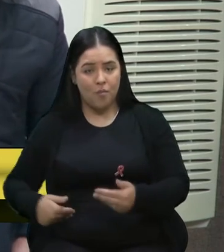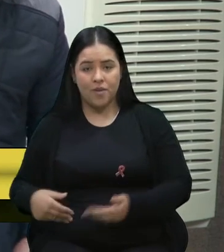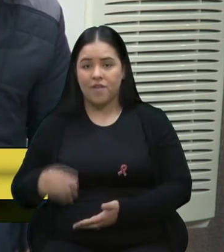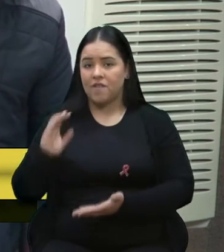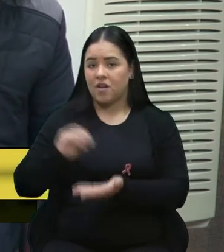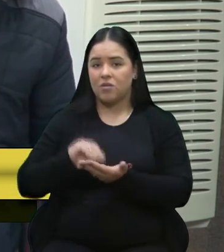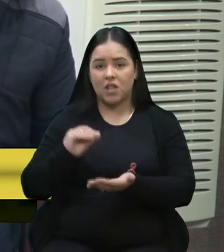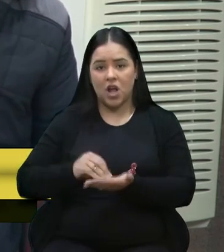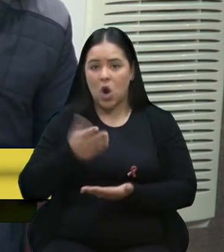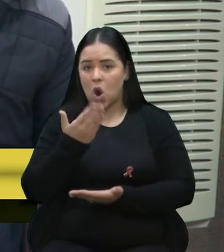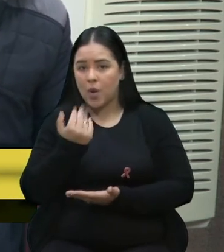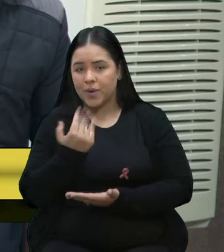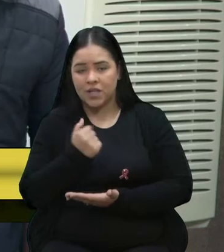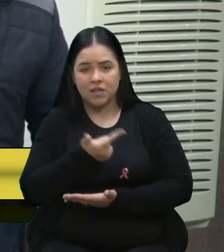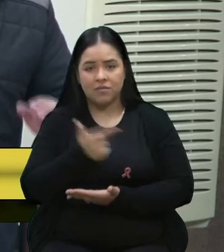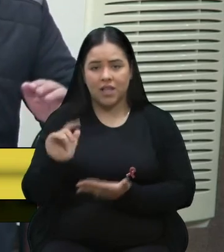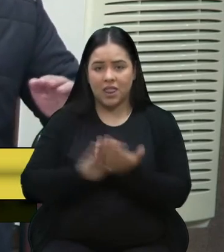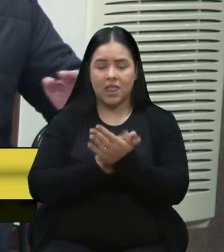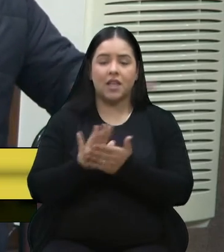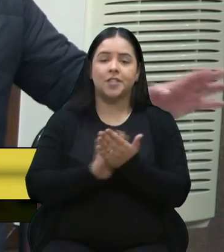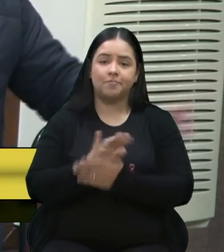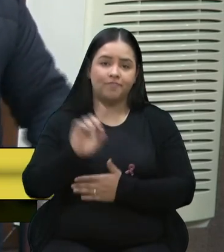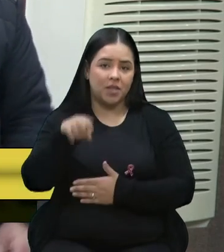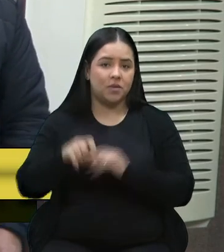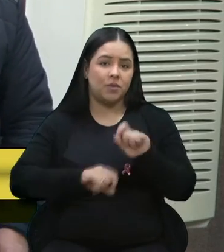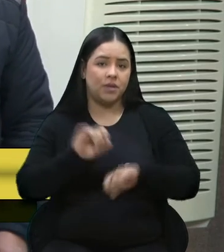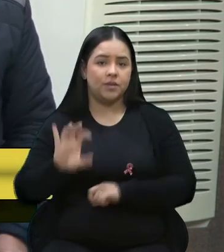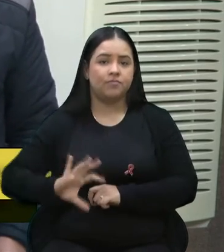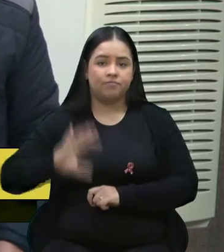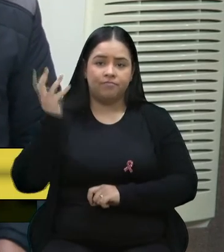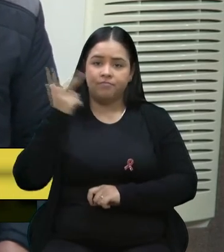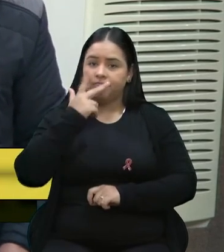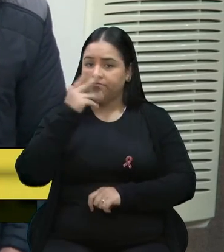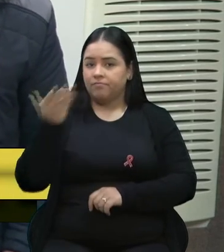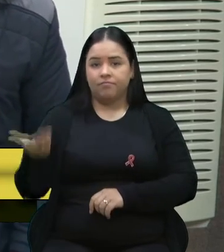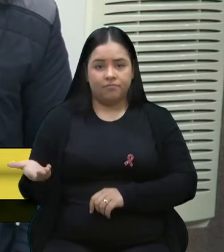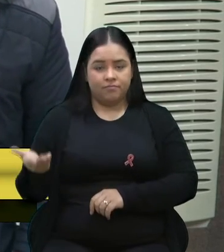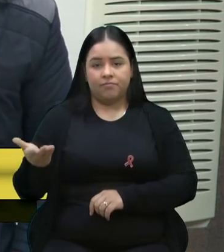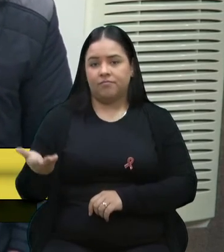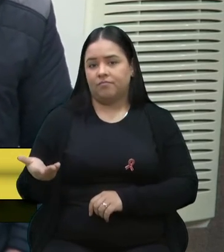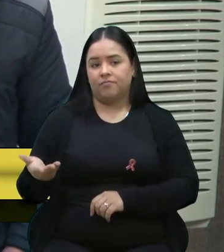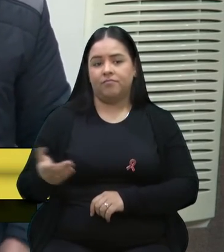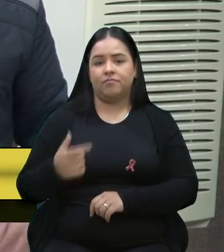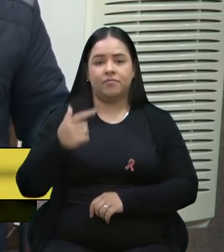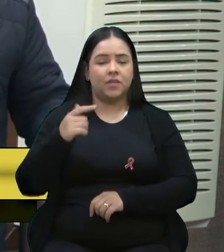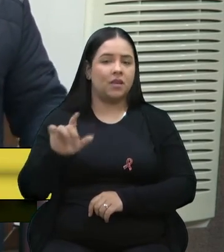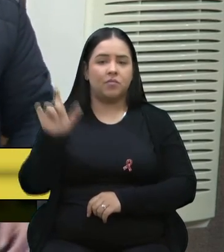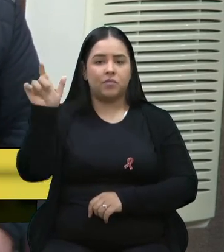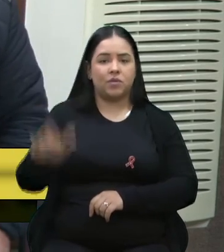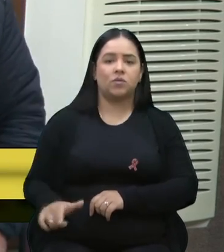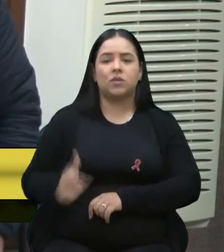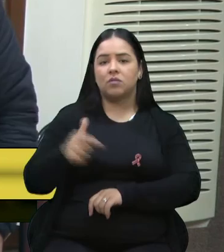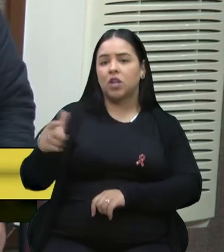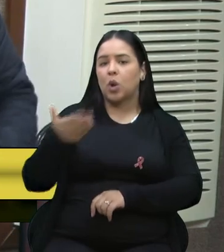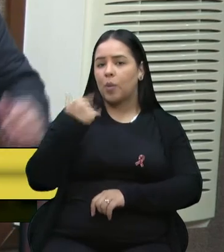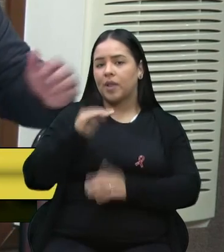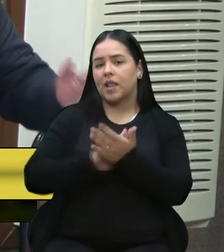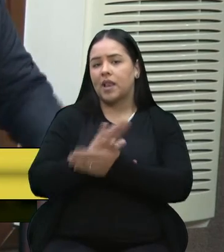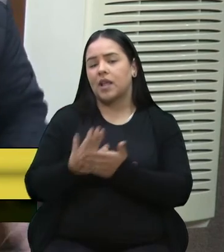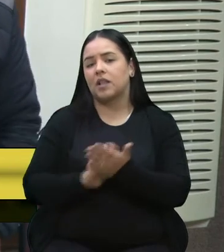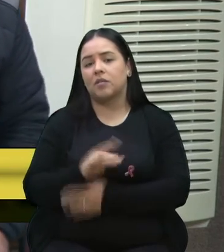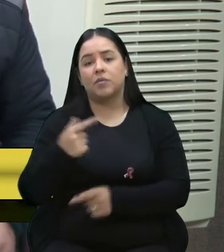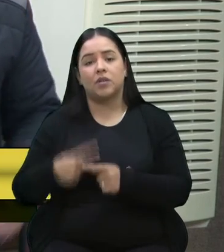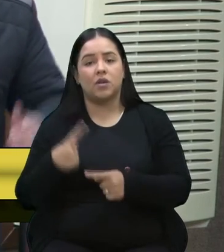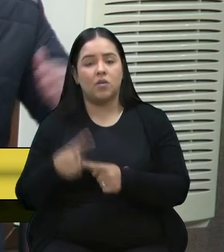não ter nada, então é isso mesmo. Então, se está globalizado, é isso mesmo, que as pessoas não precisam ter nem alimentação. Até poucos dias, o gás de